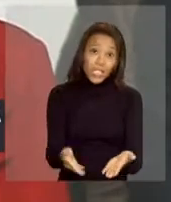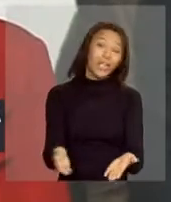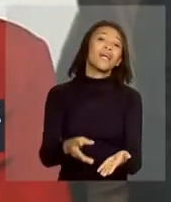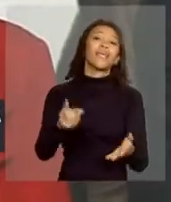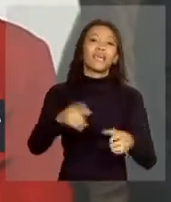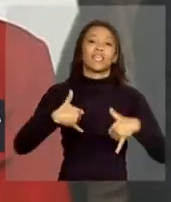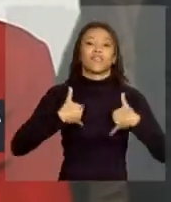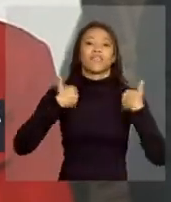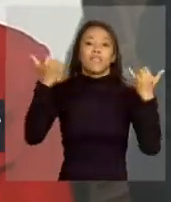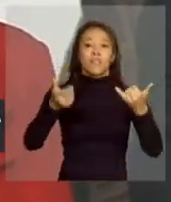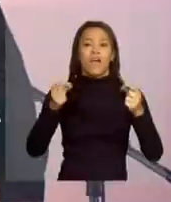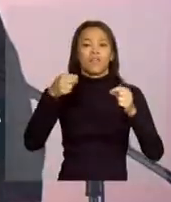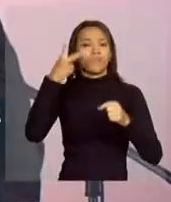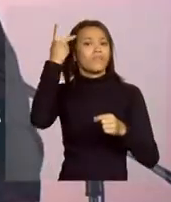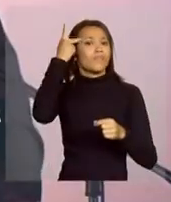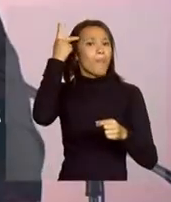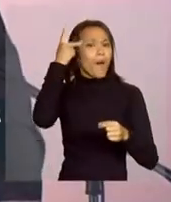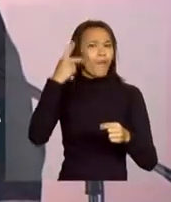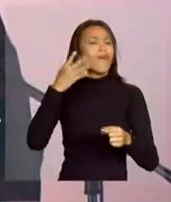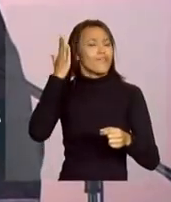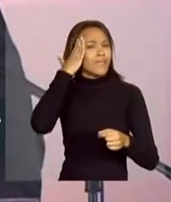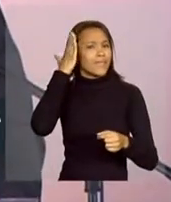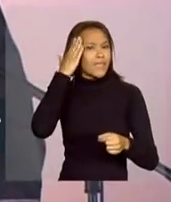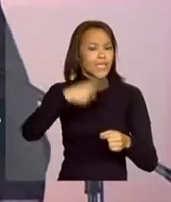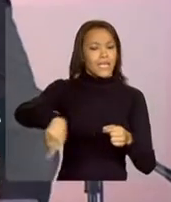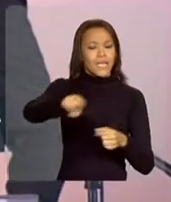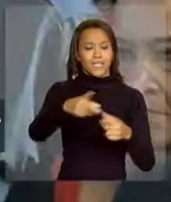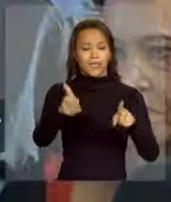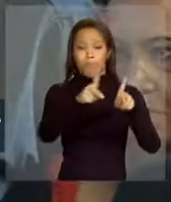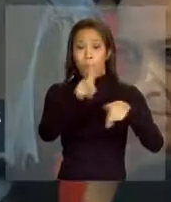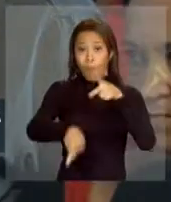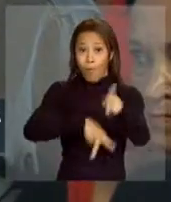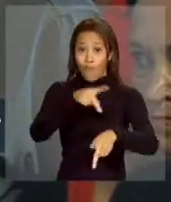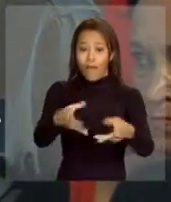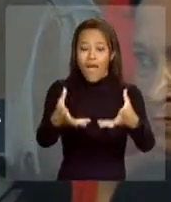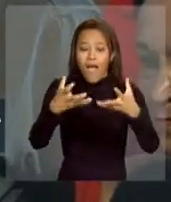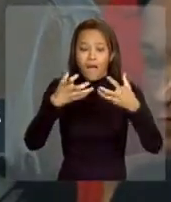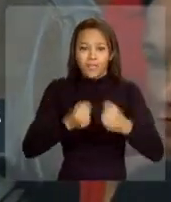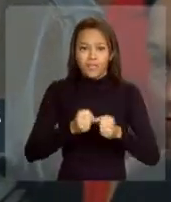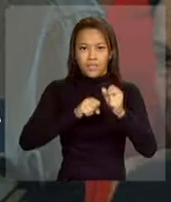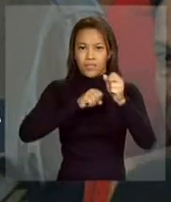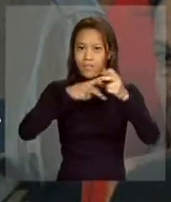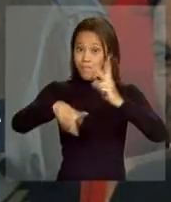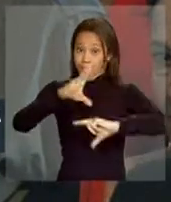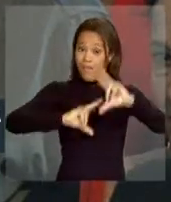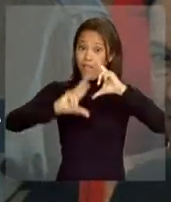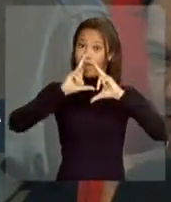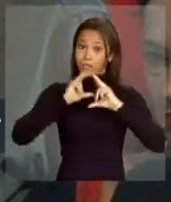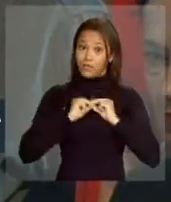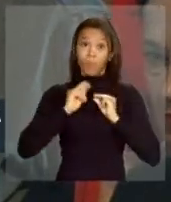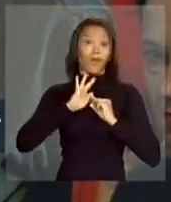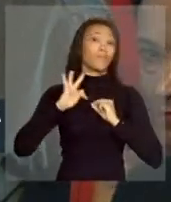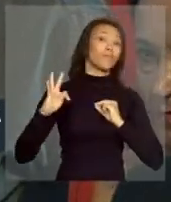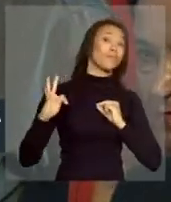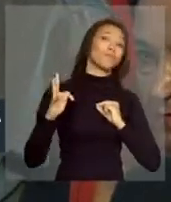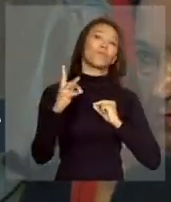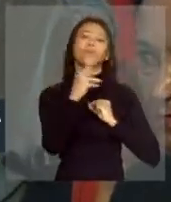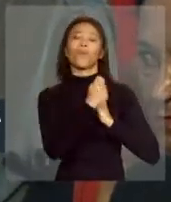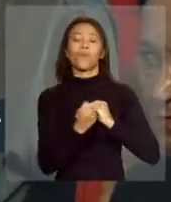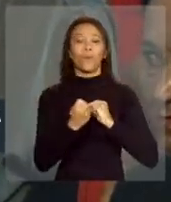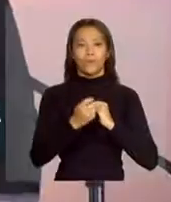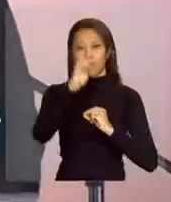Paulo, eu tenho certeza que este povo recebe todos estes presentes como símbolo também para toda a população